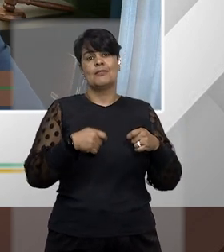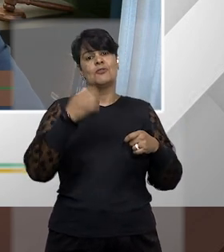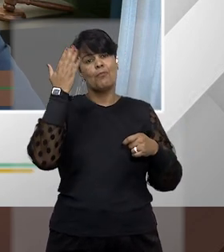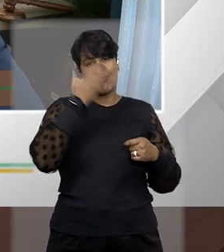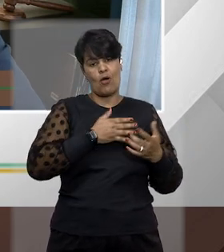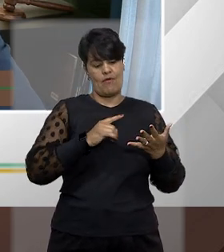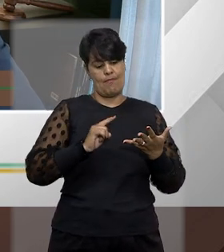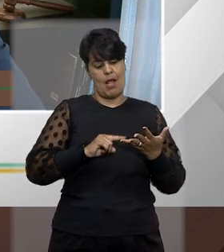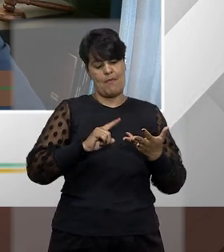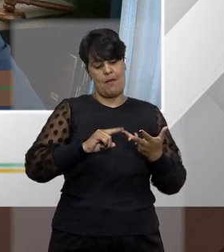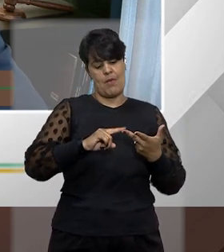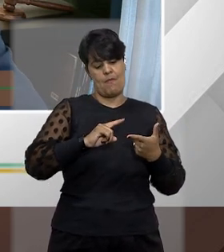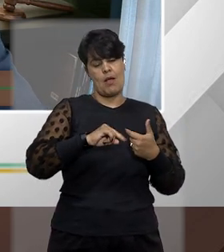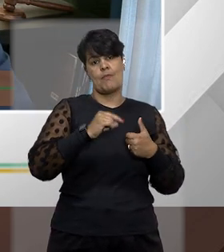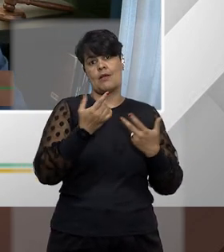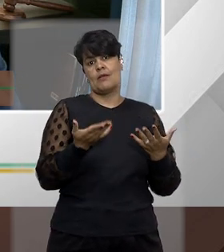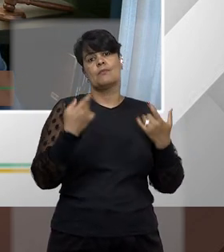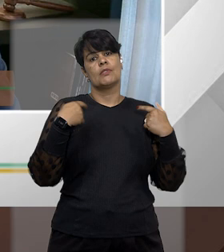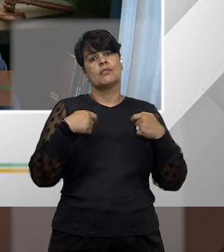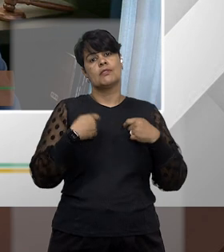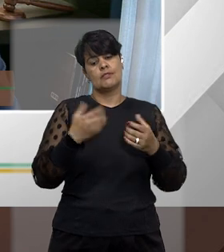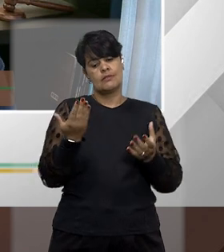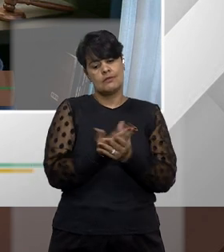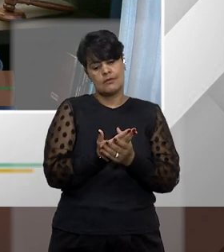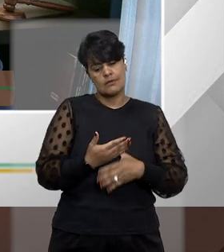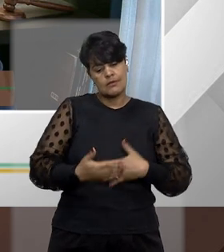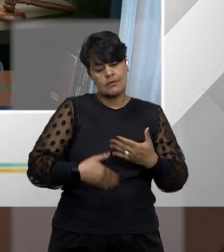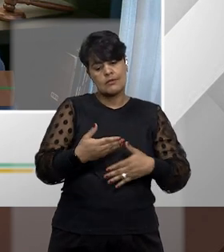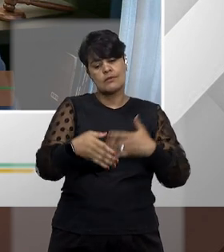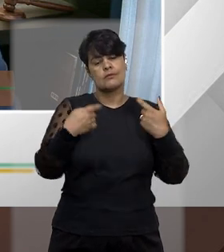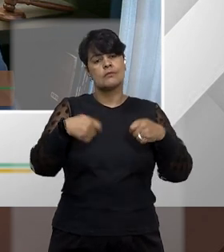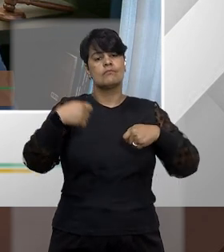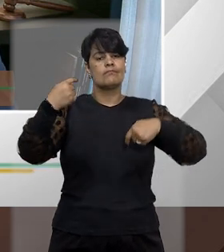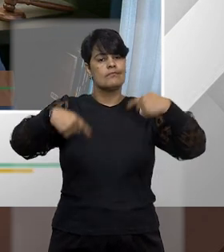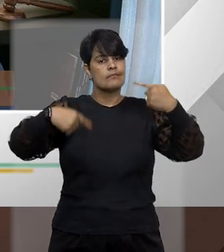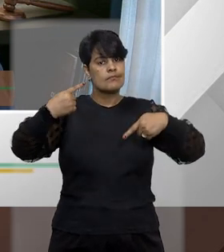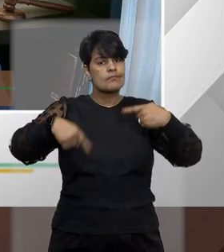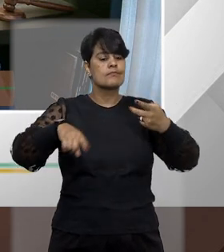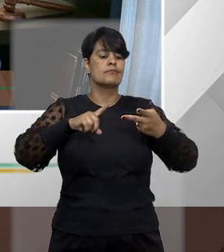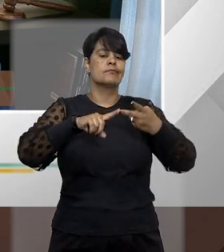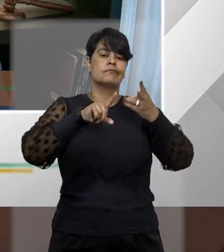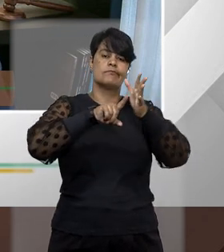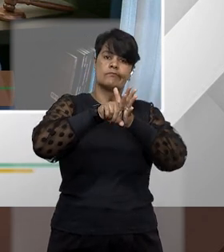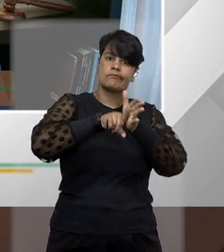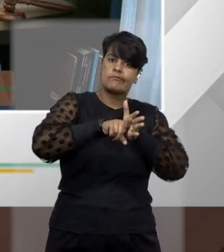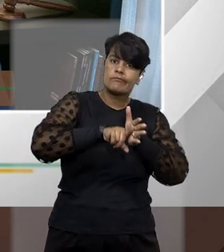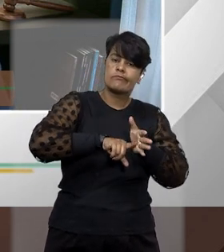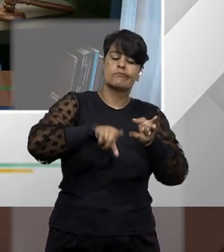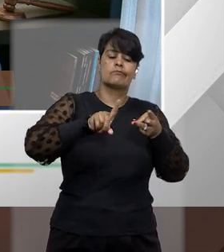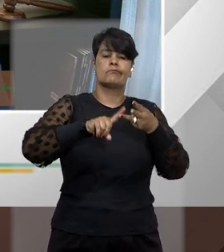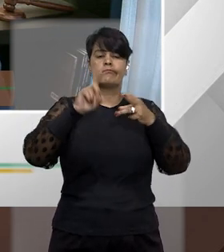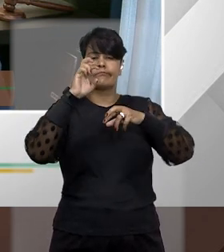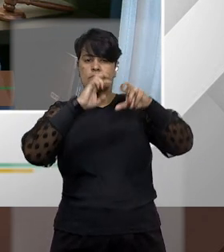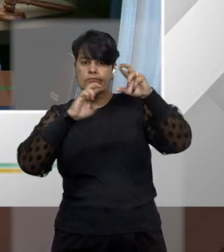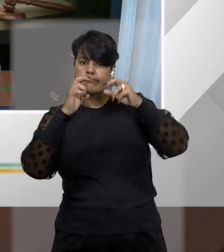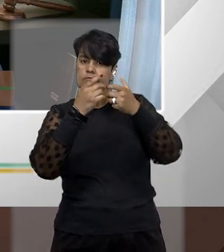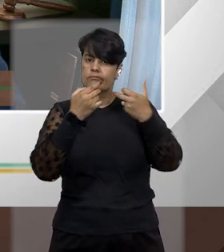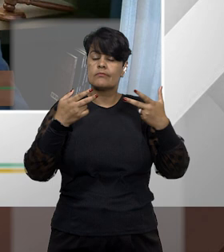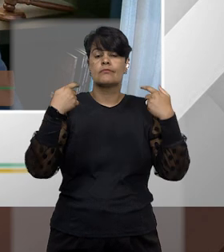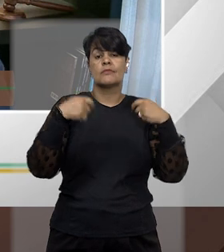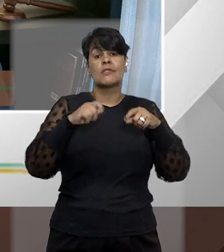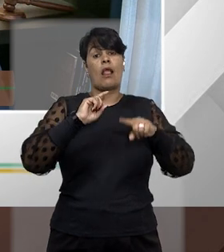probatória isso na ação vai ter que se discutir muitas vezes fazer uma perícia para que conseguisse